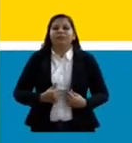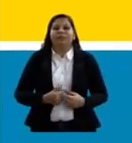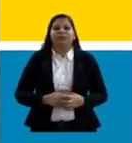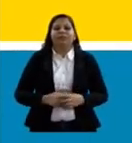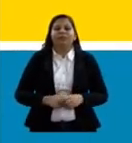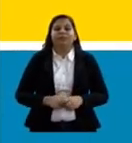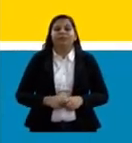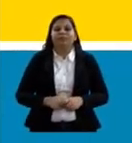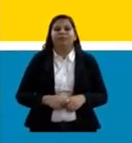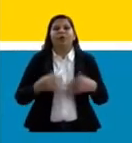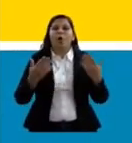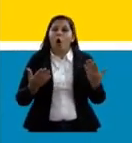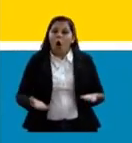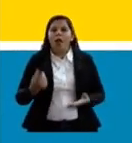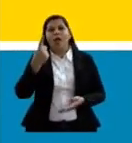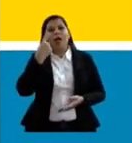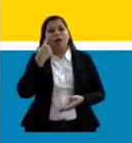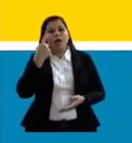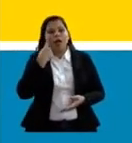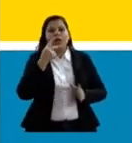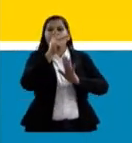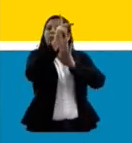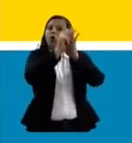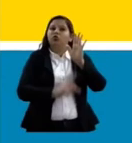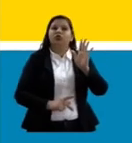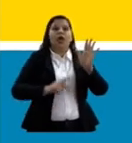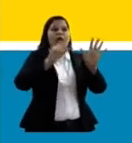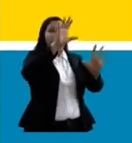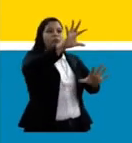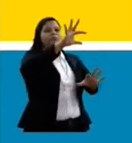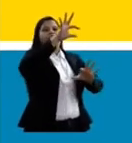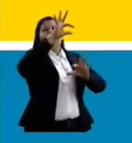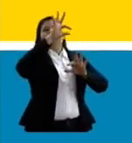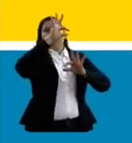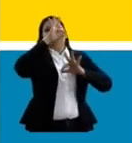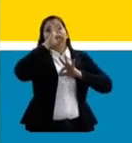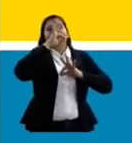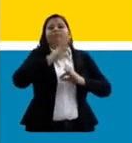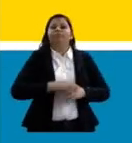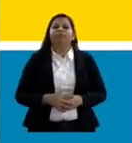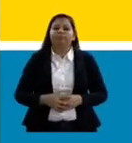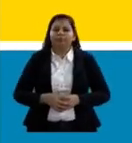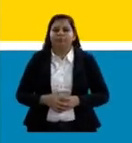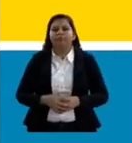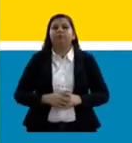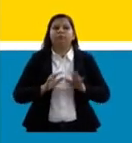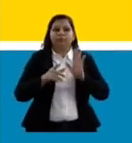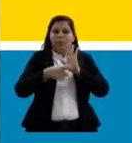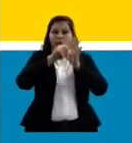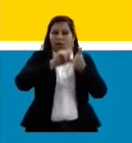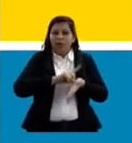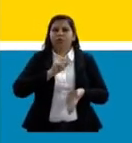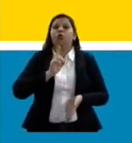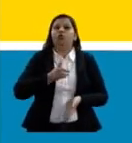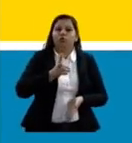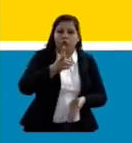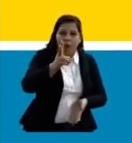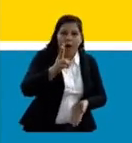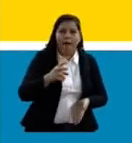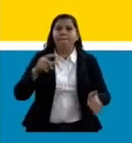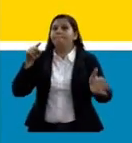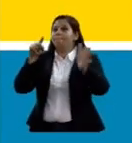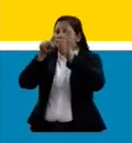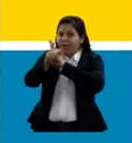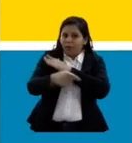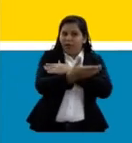Olha que projeto inspirador! Deixa eu só, antes de continuar, perguntar se está todo